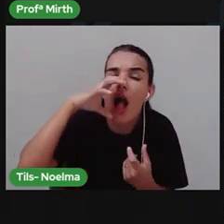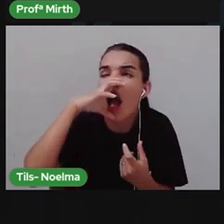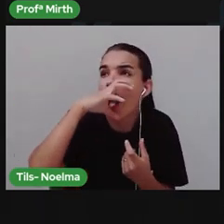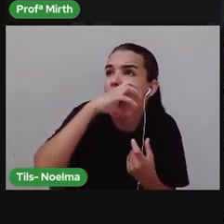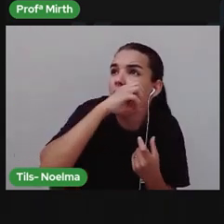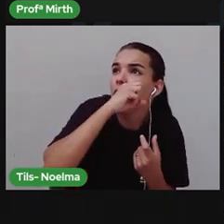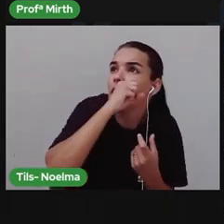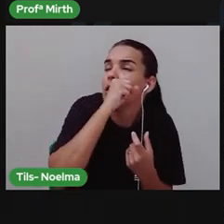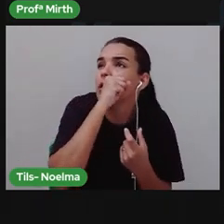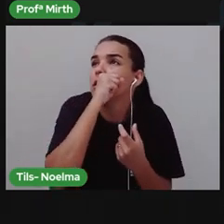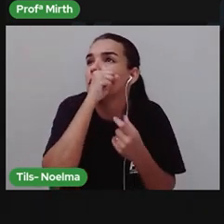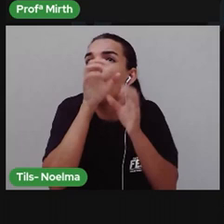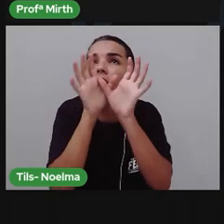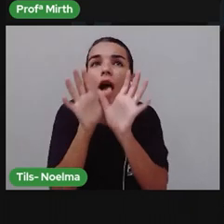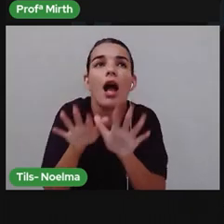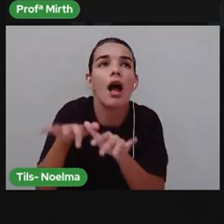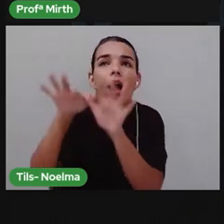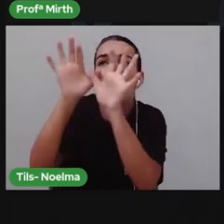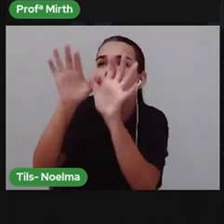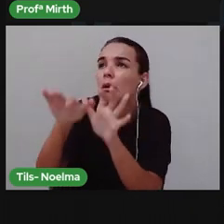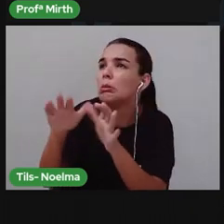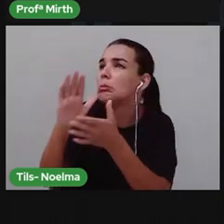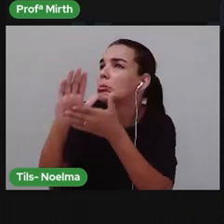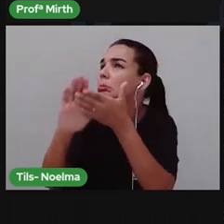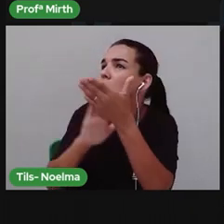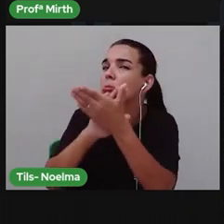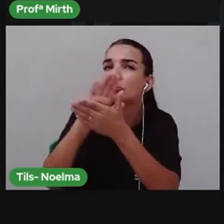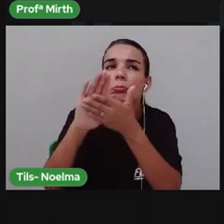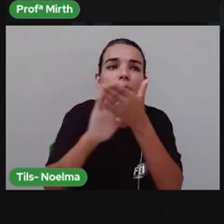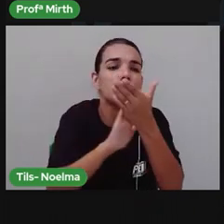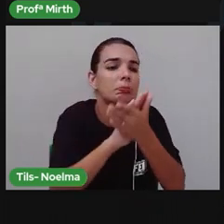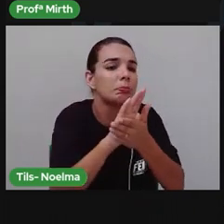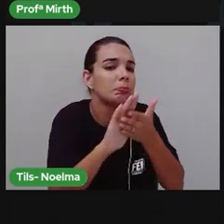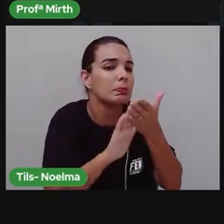Asa branca na amplidão